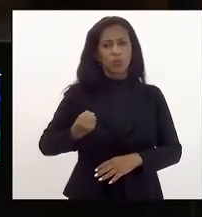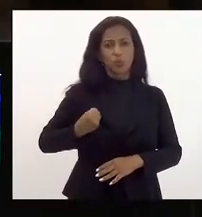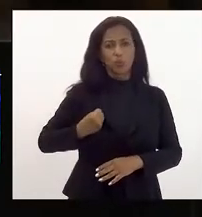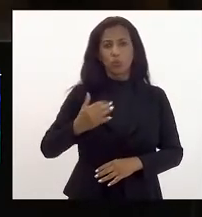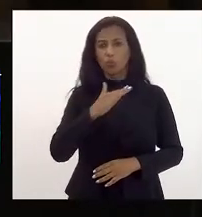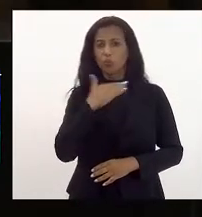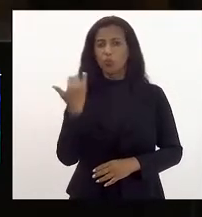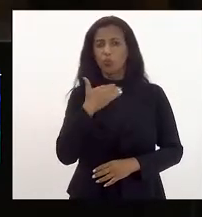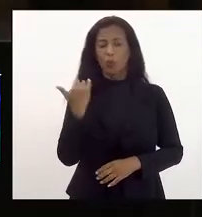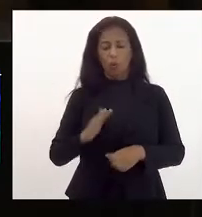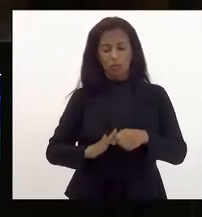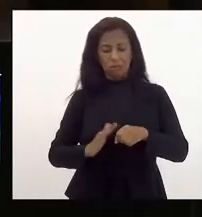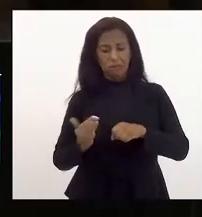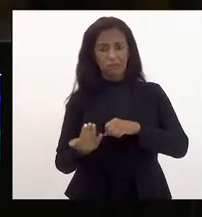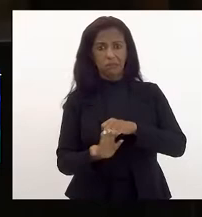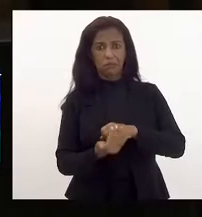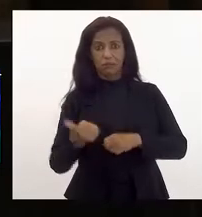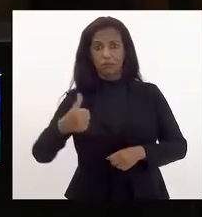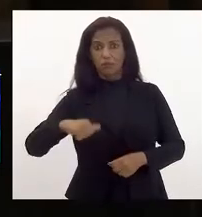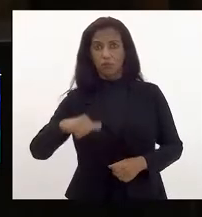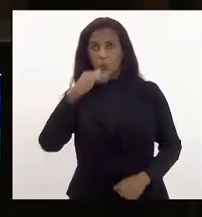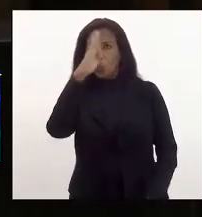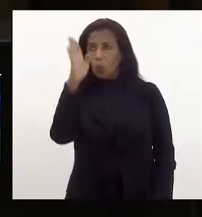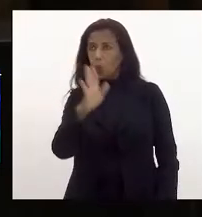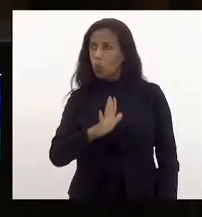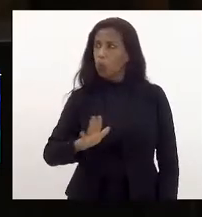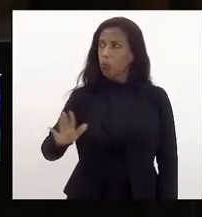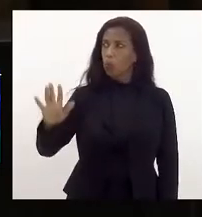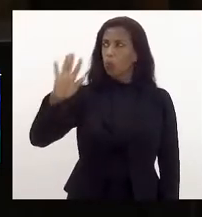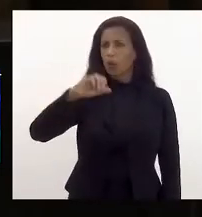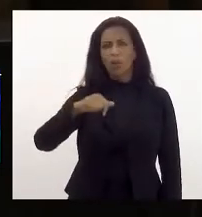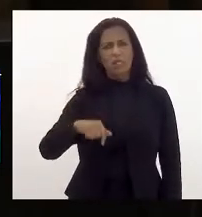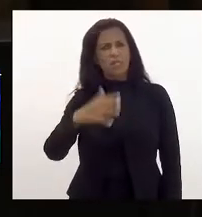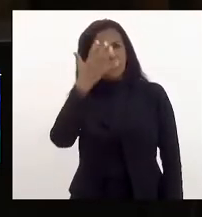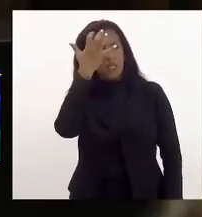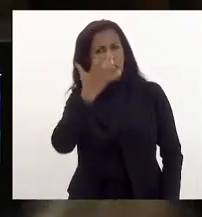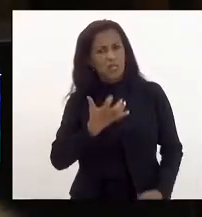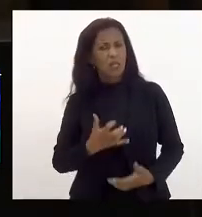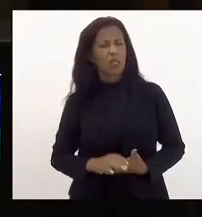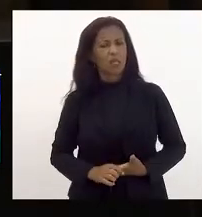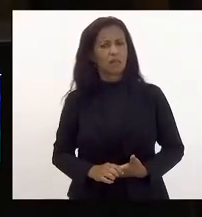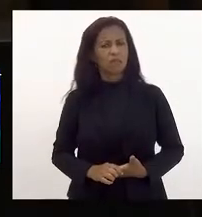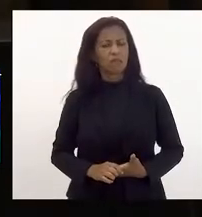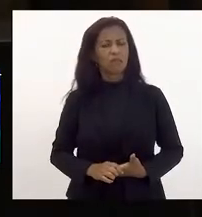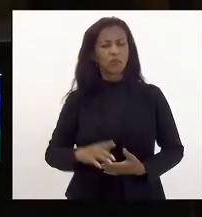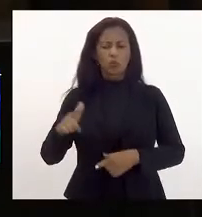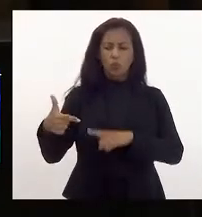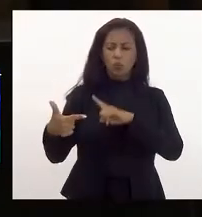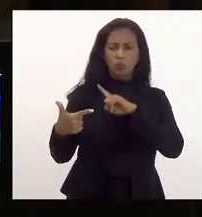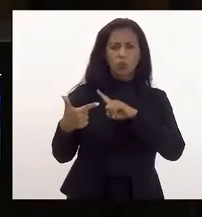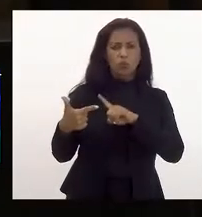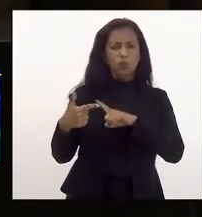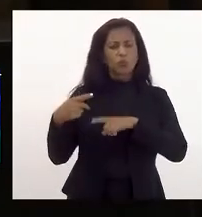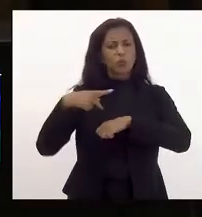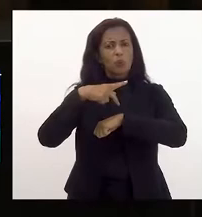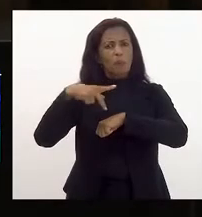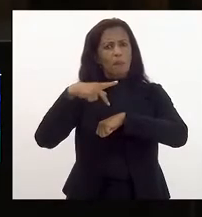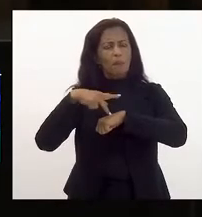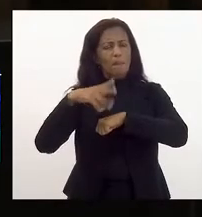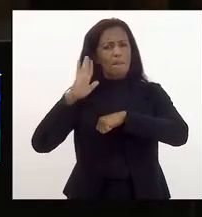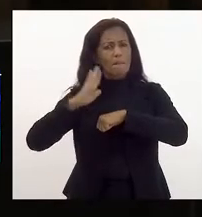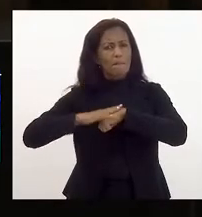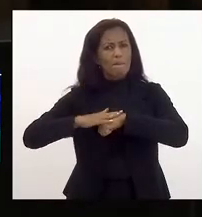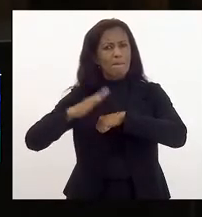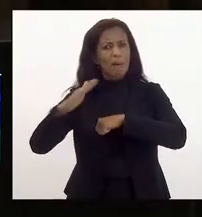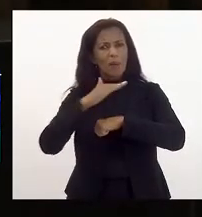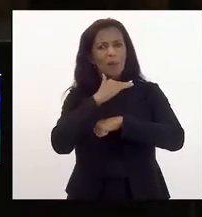de mortos pela covid do Brasil isso é seríssimo somos o segundo país que mais